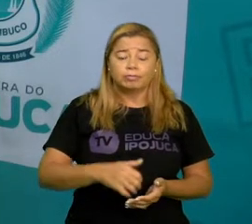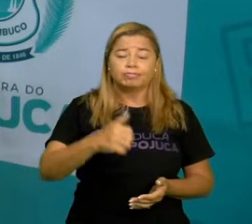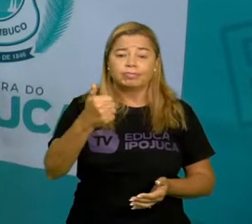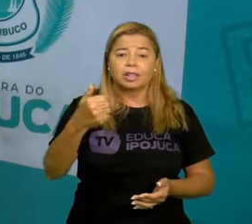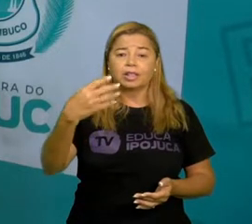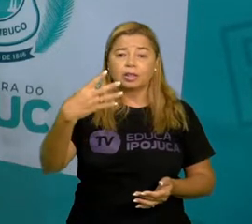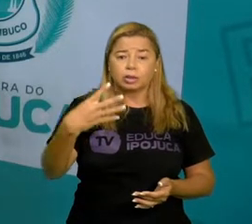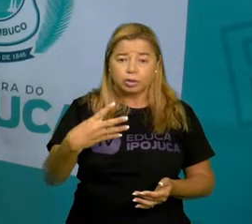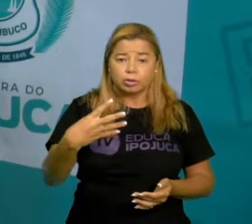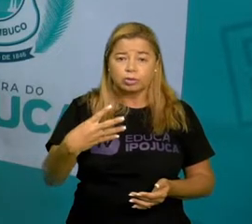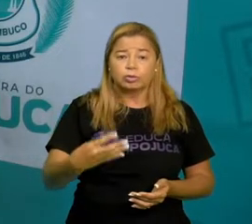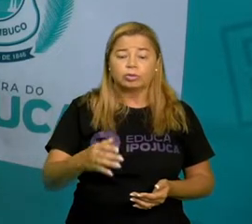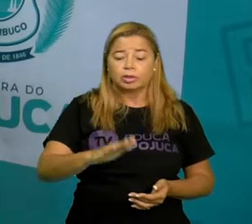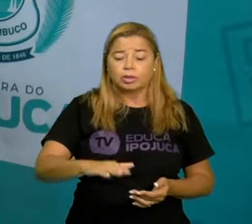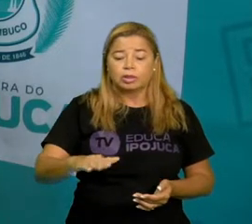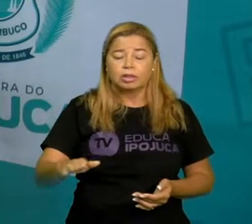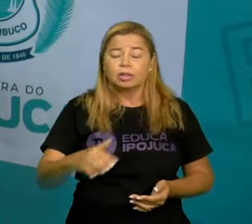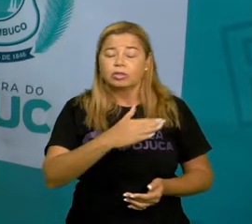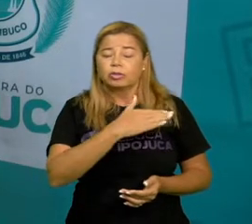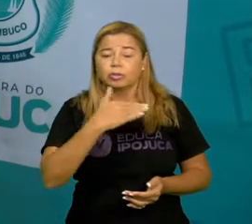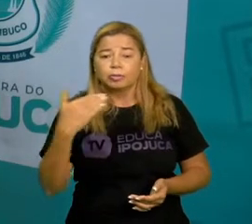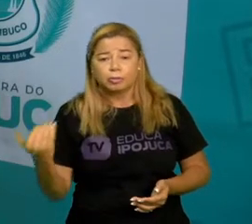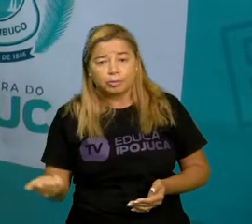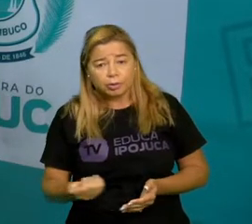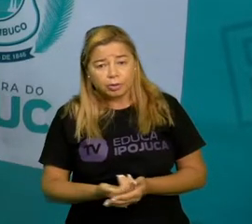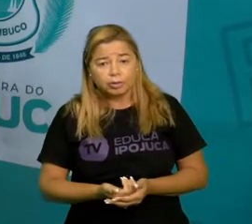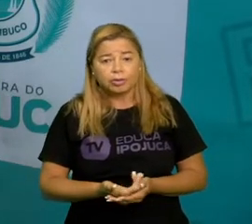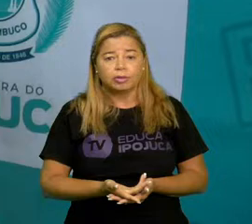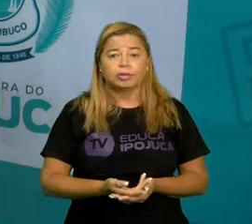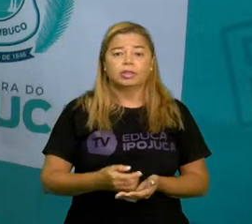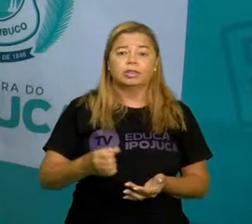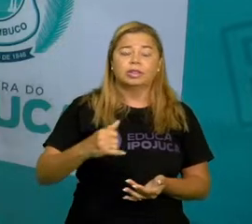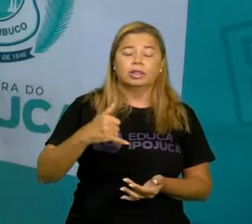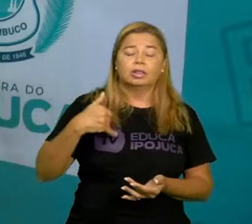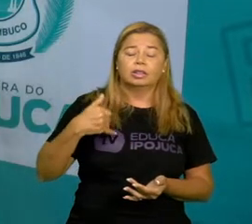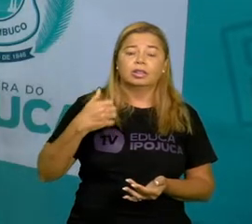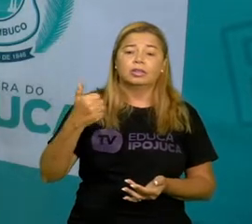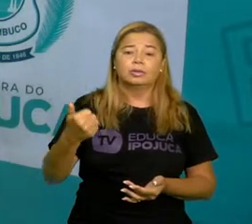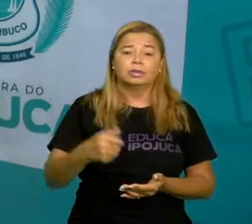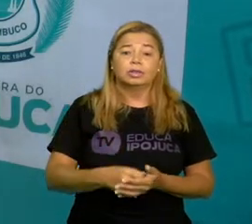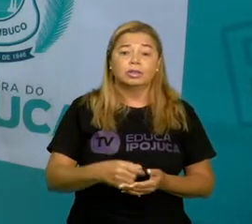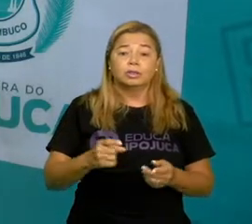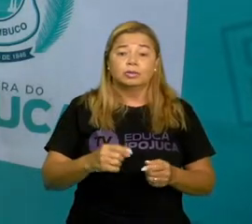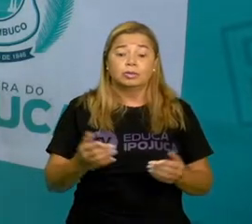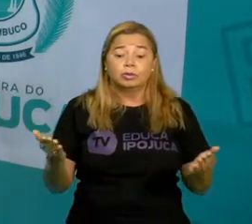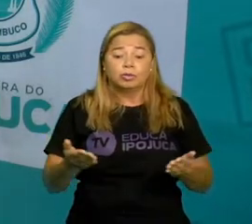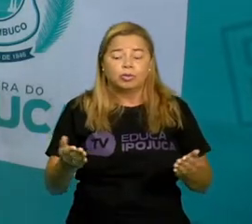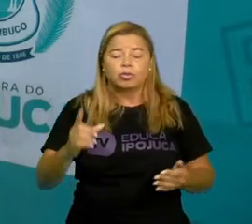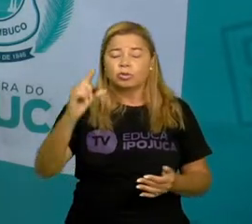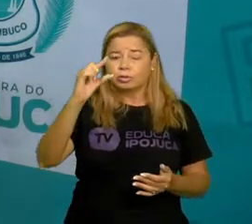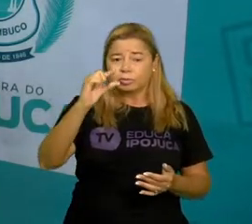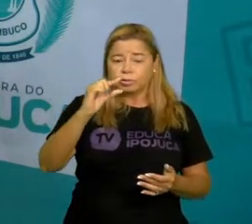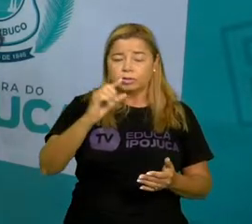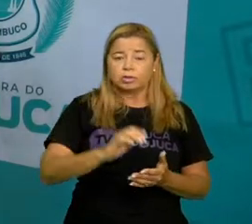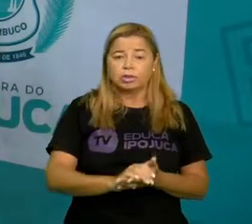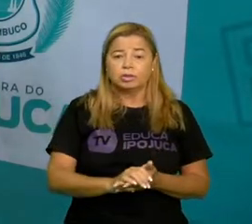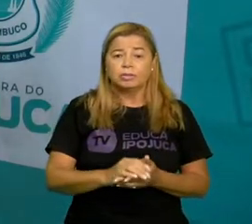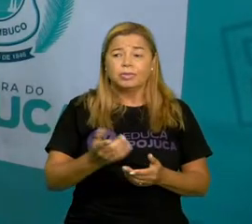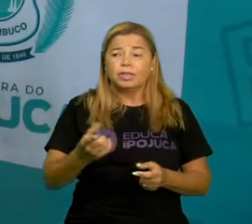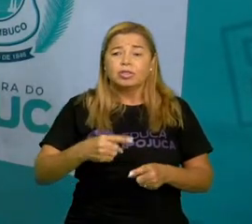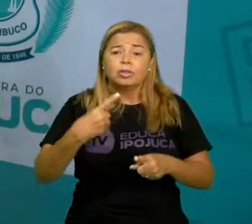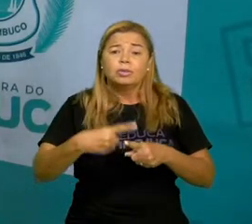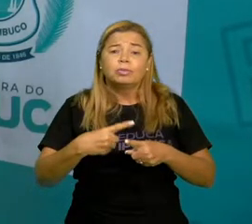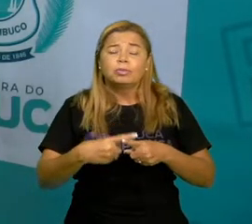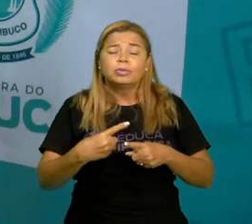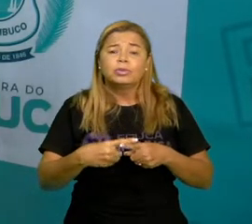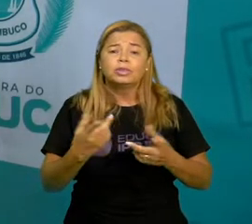crianças morrem antes de completar um ano. Então diminuiu bastante, né? Quais são as causas dessa mortalidade infantil?